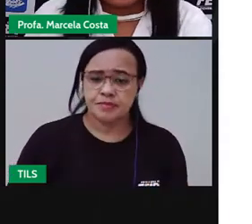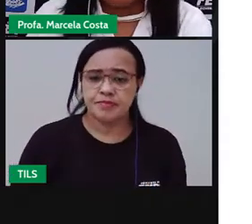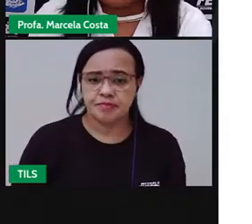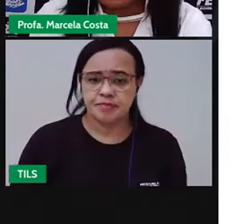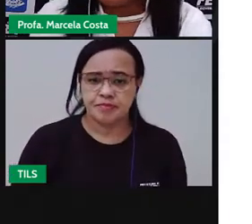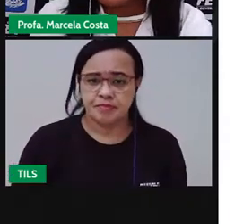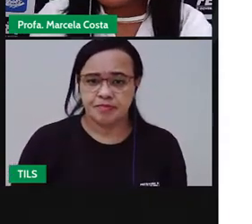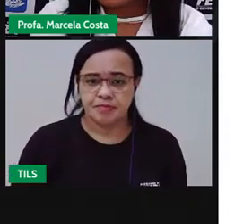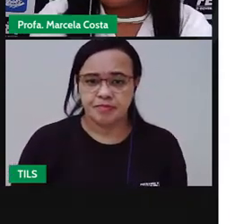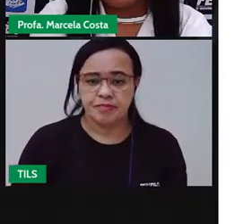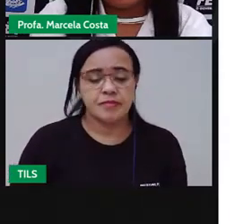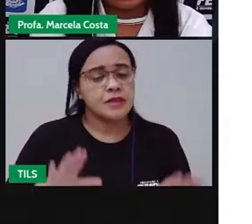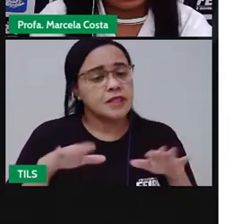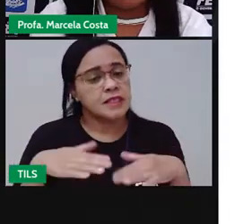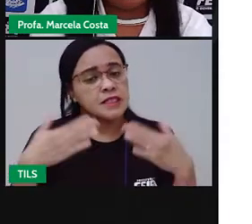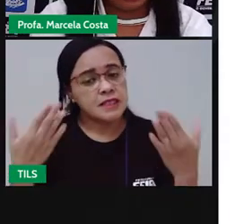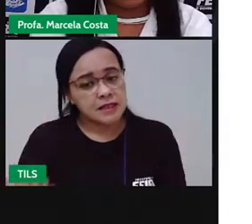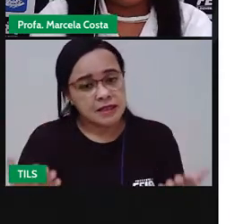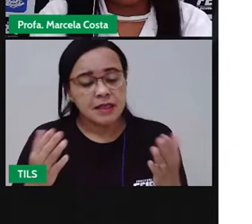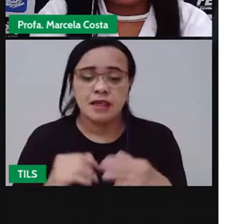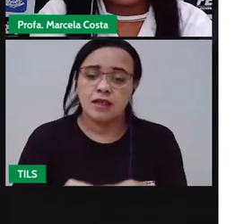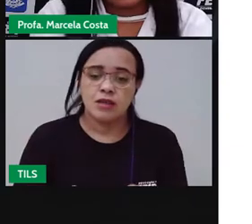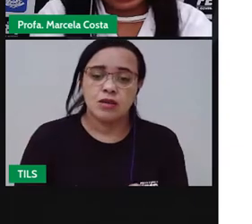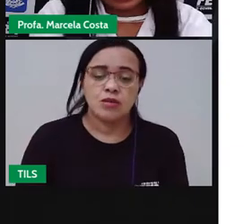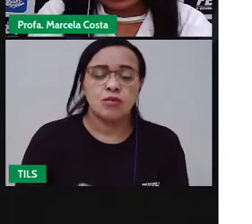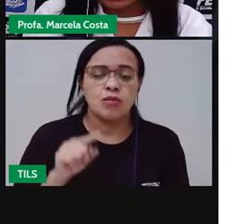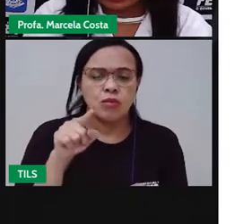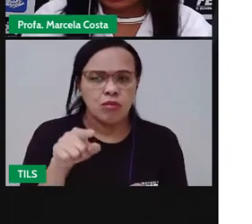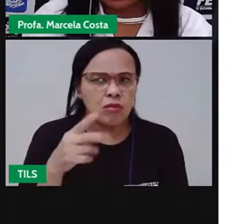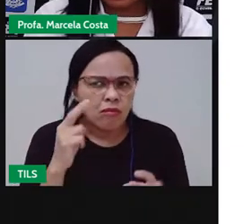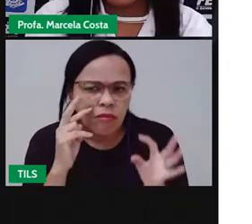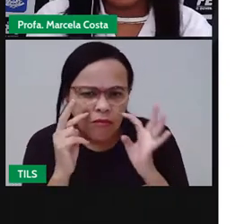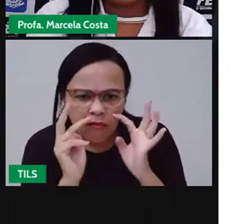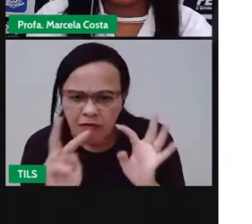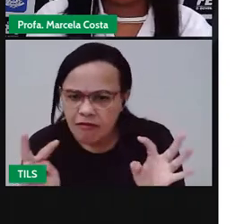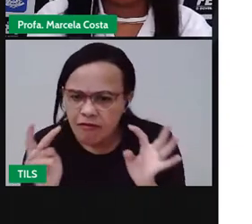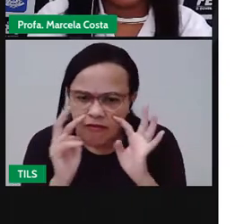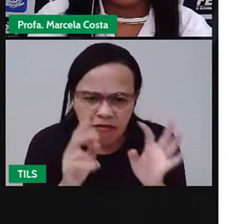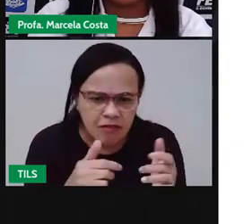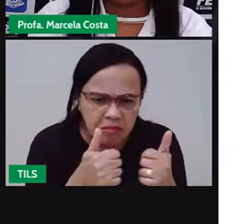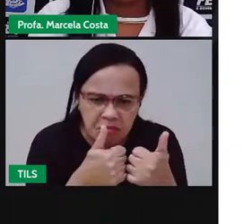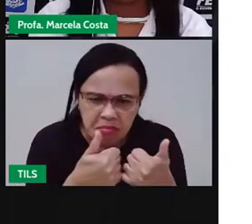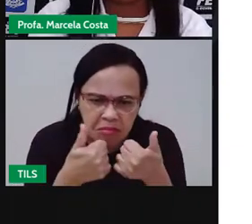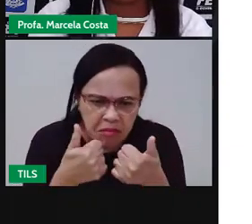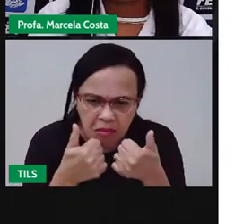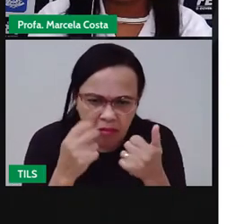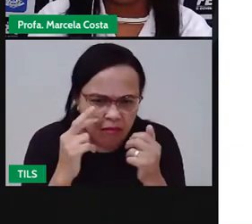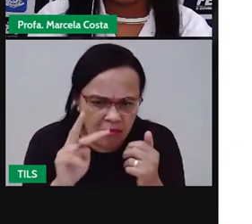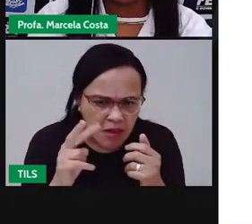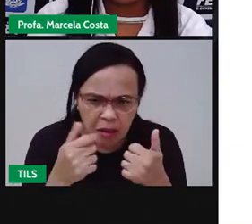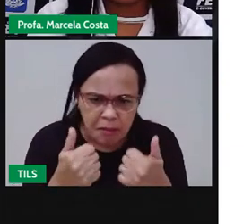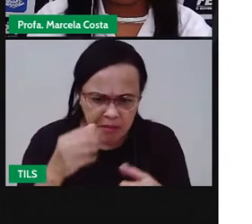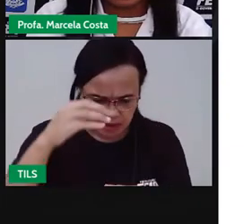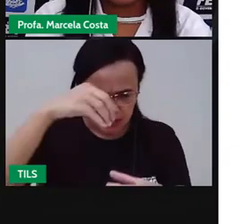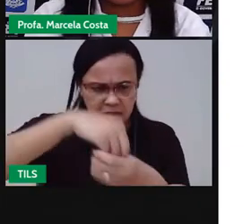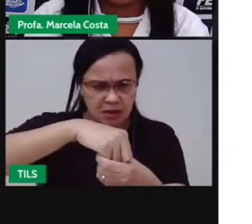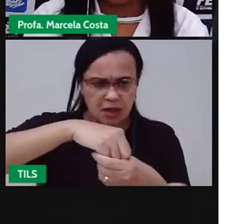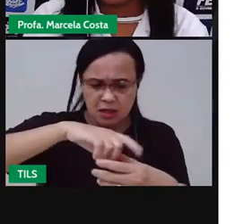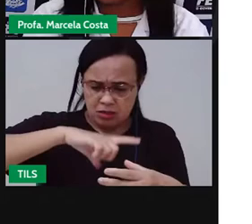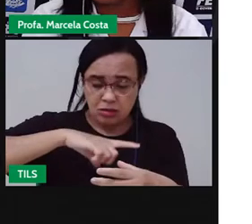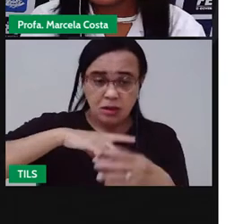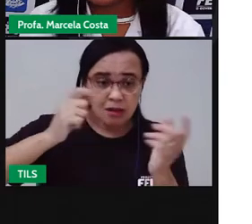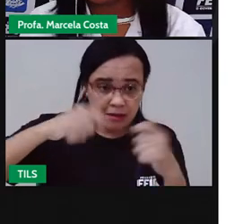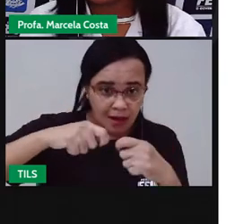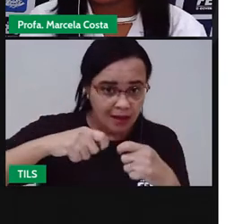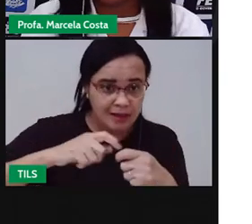Dessa maneira, você não consegue ver o que tem dentro da casa, não é isso? Com essa imagem,